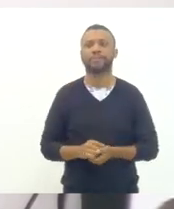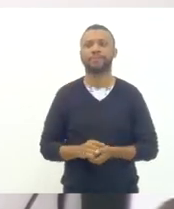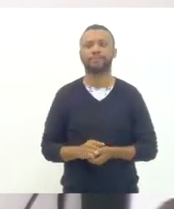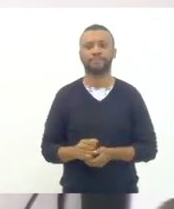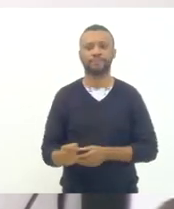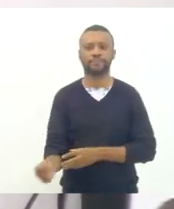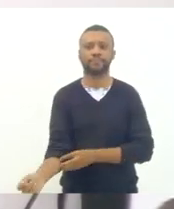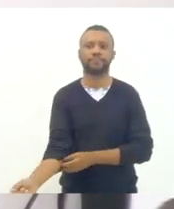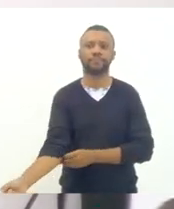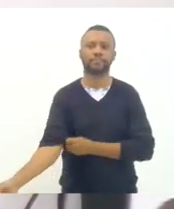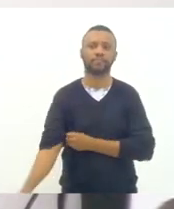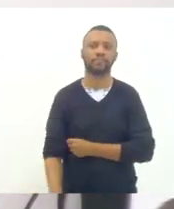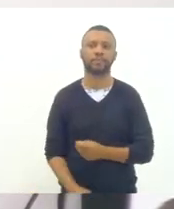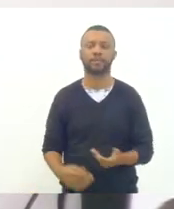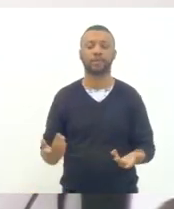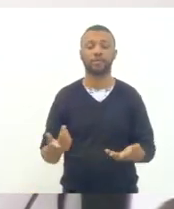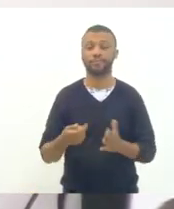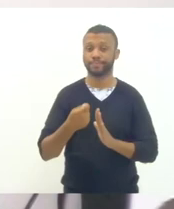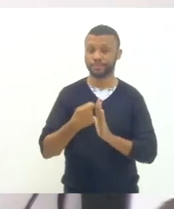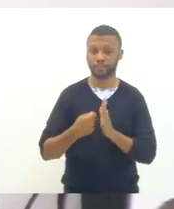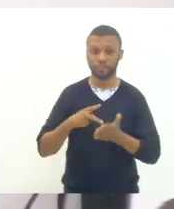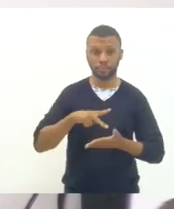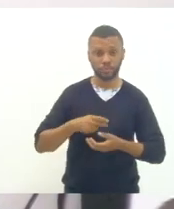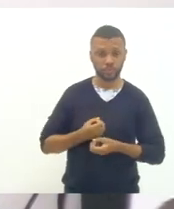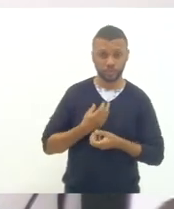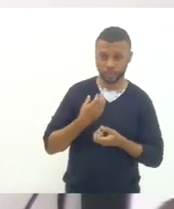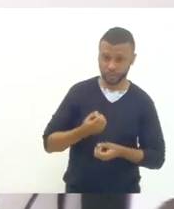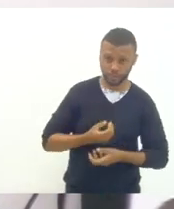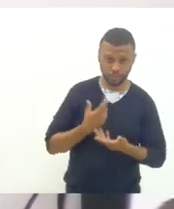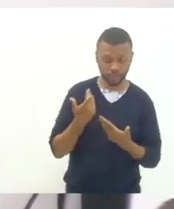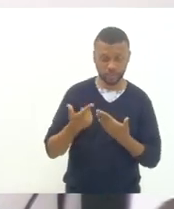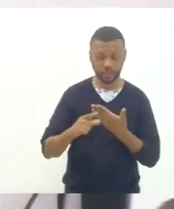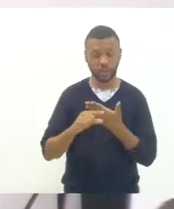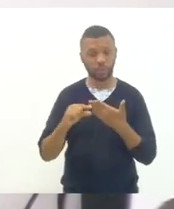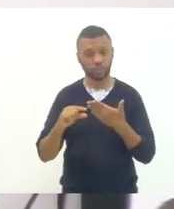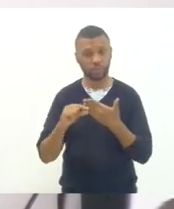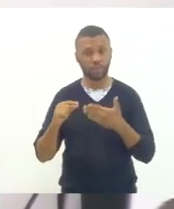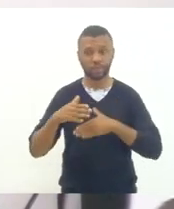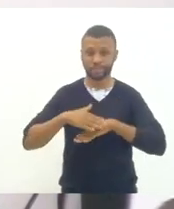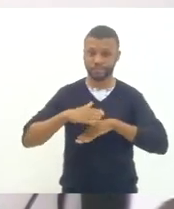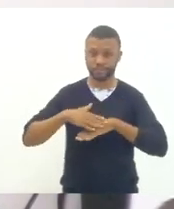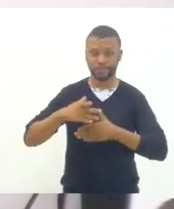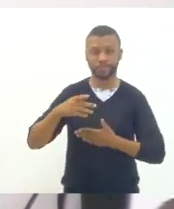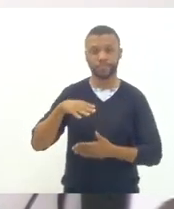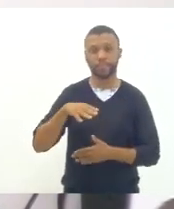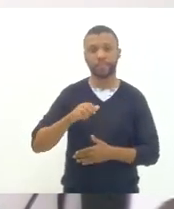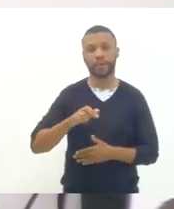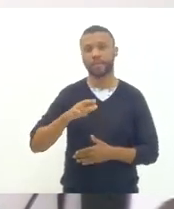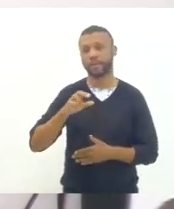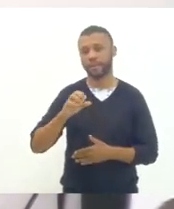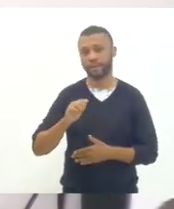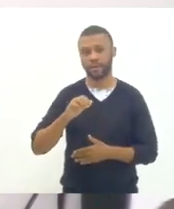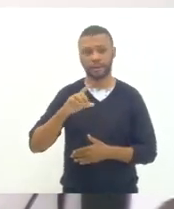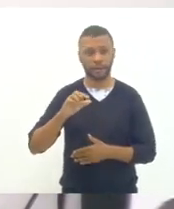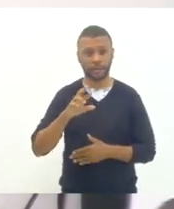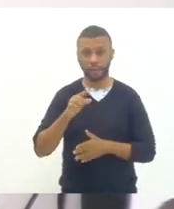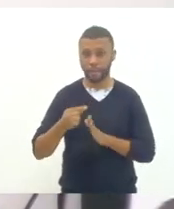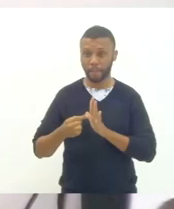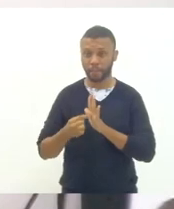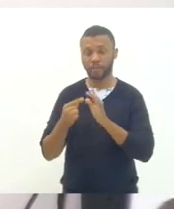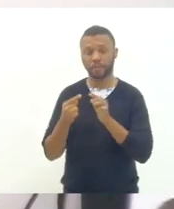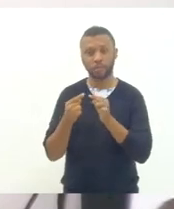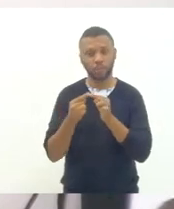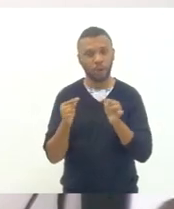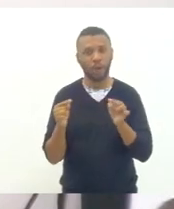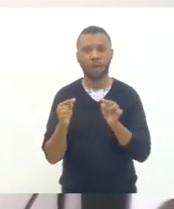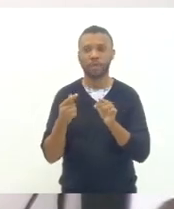então esse poema foi escrito pela Maria Clara e foi apresentado no ato nacional de lançamento da